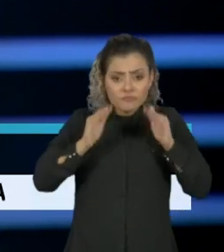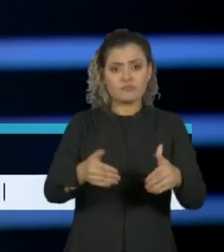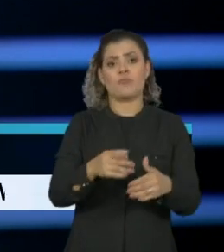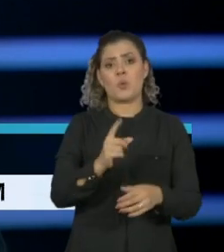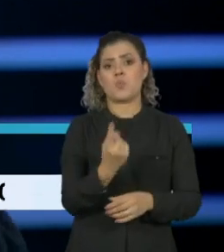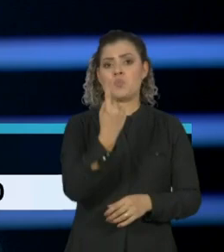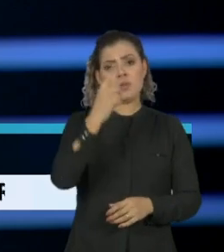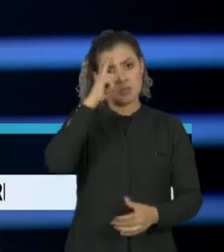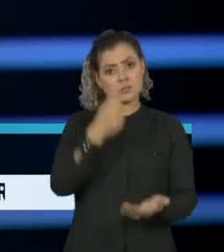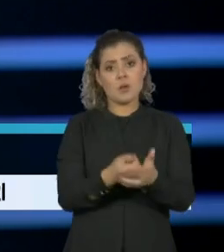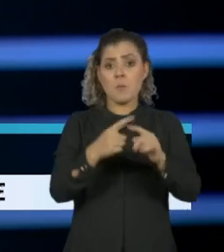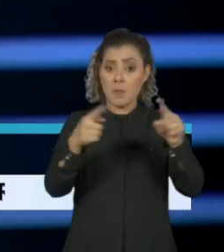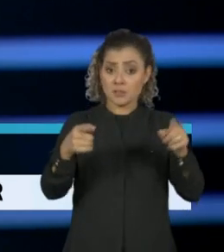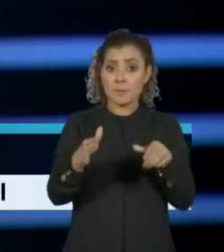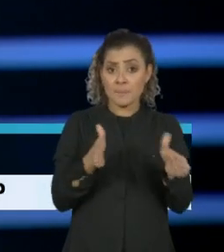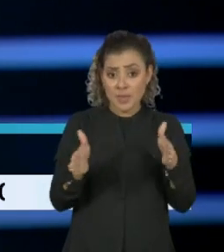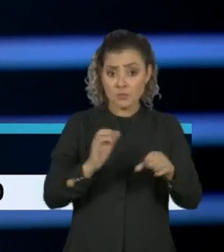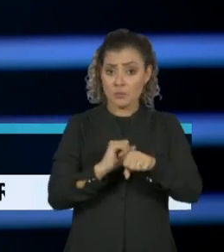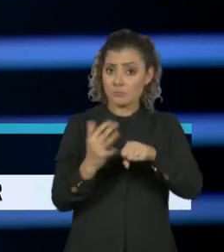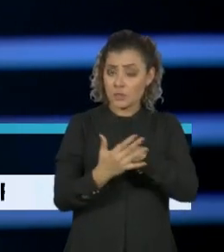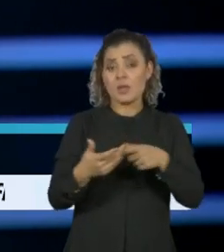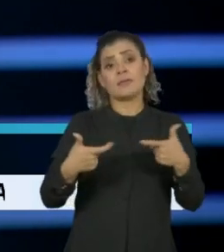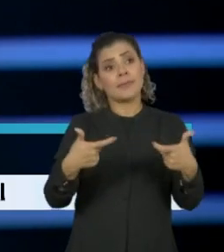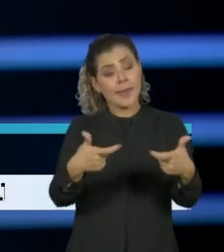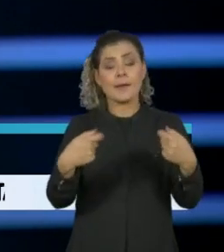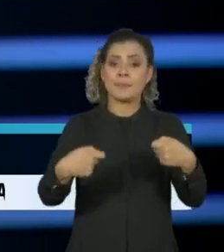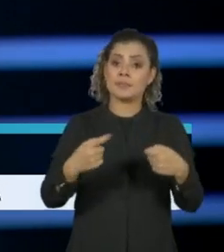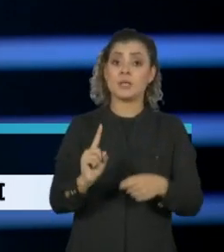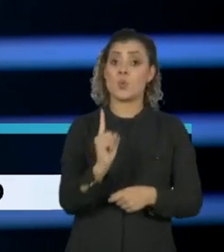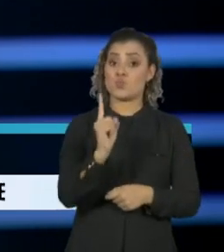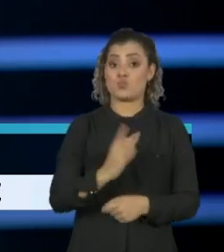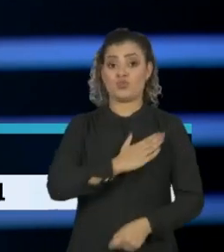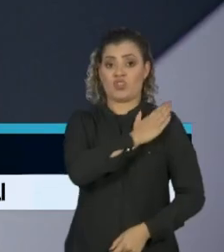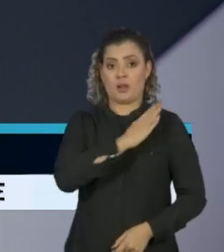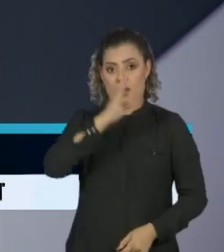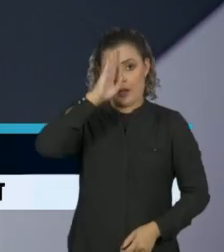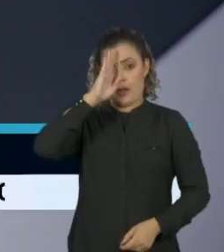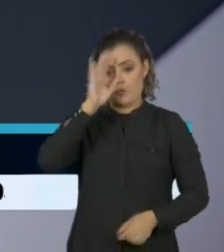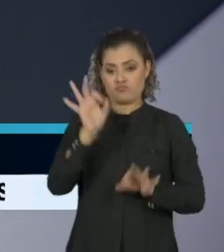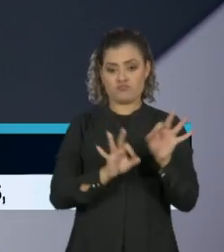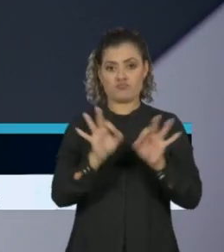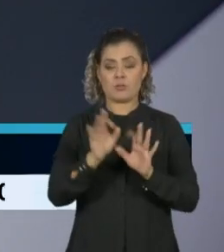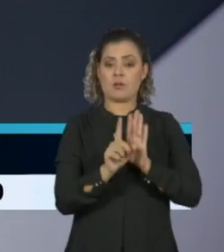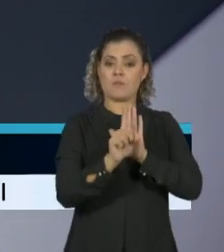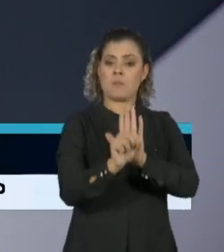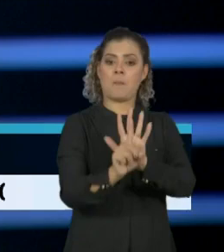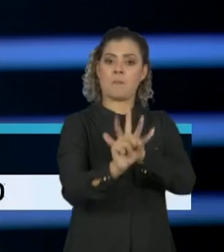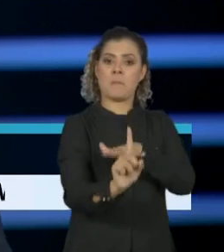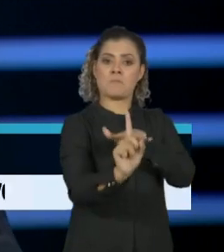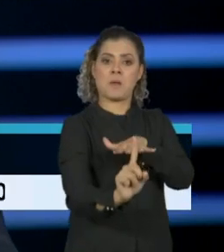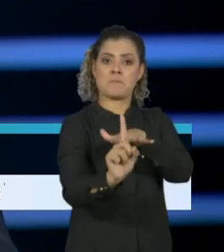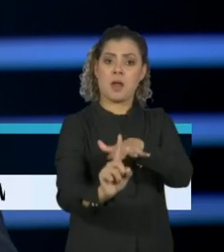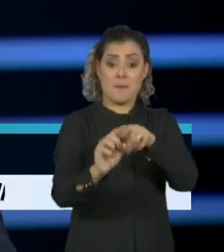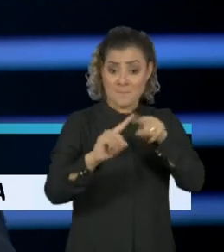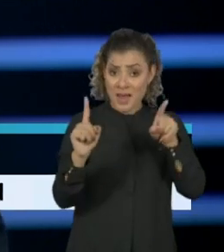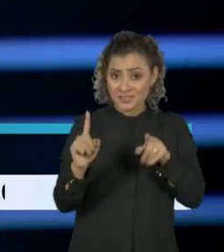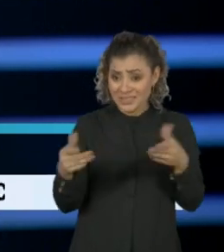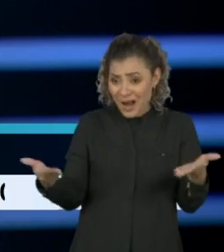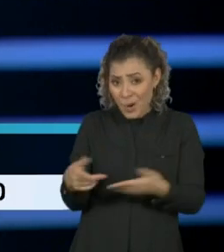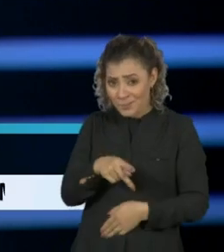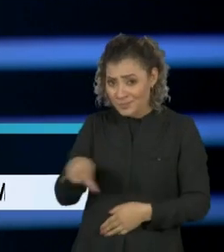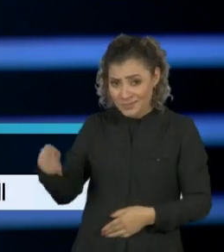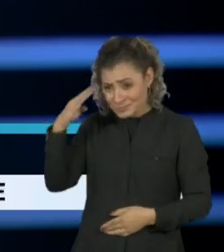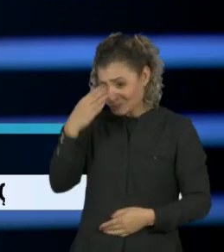que, em uma epidemia, você precisa ter uma organização, é uma guerra, tem que ter um general que faz planos com a sua equipe. Mas, dentro do cenário do Bolsonaro,